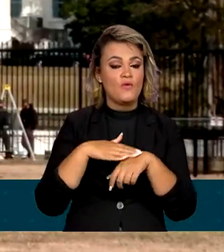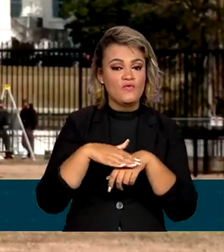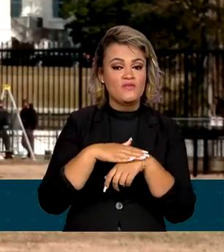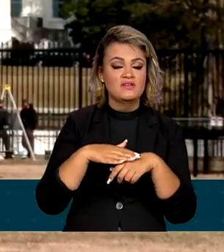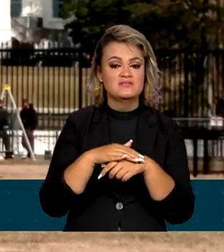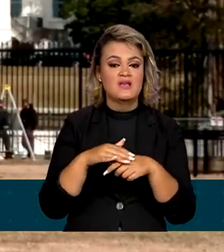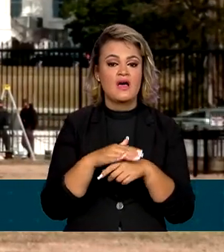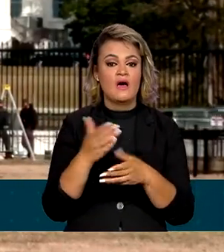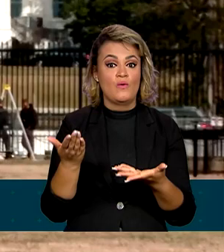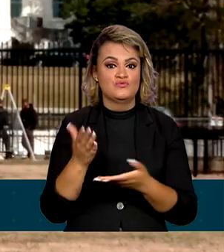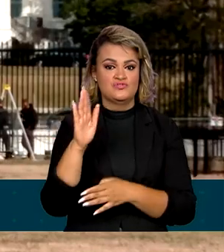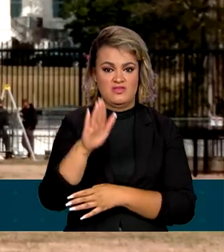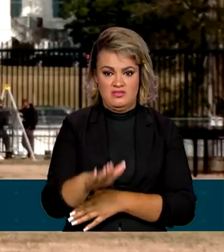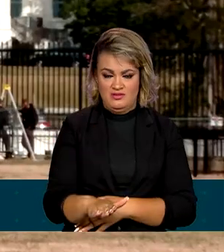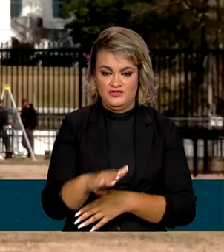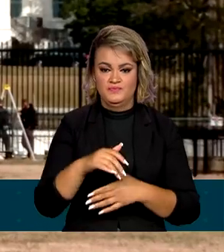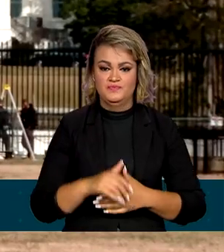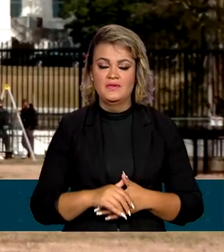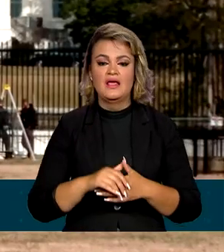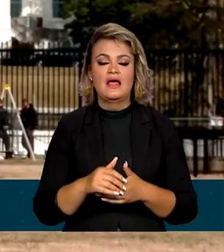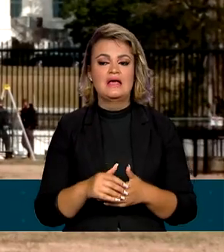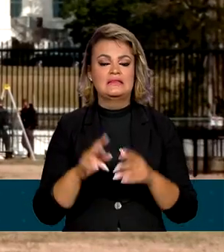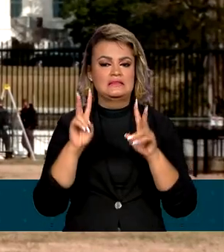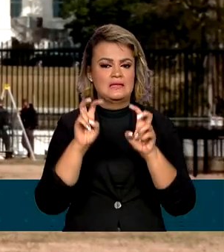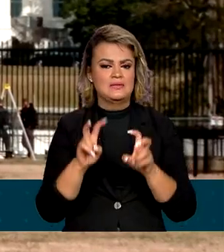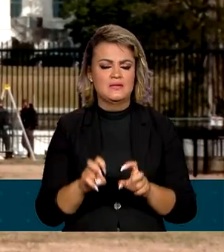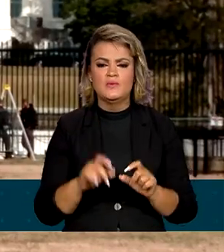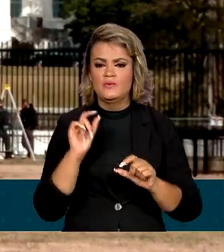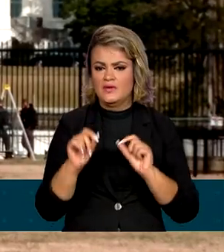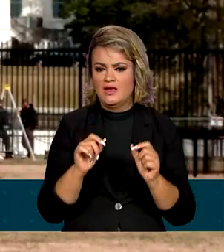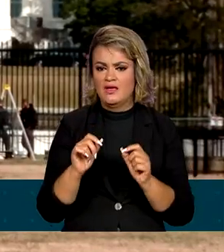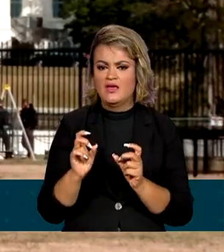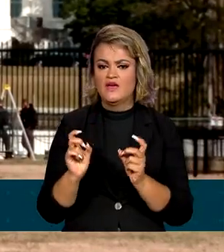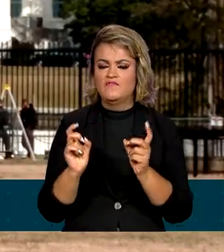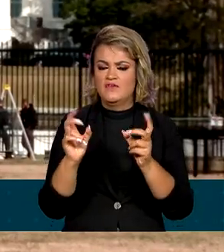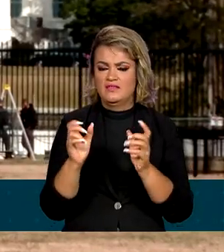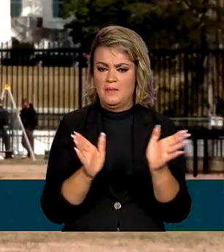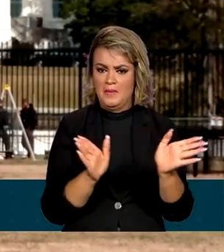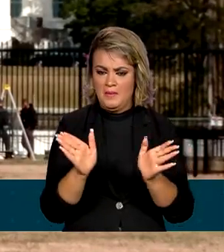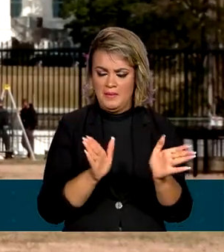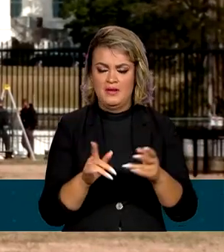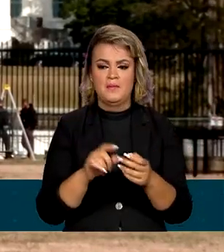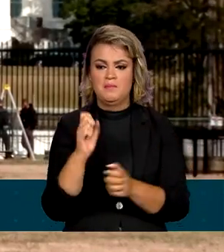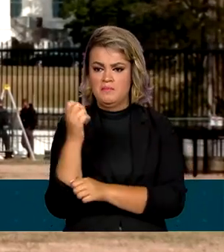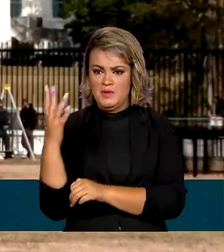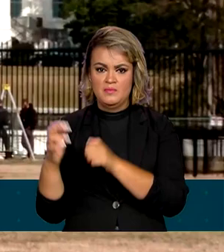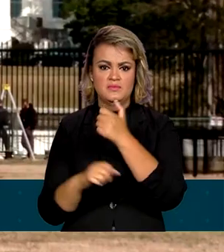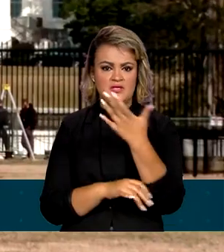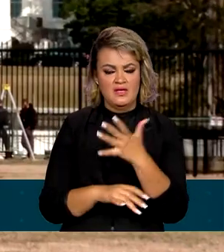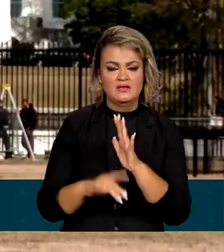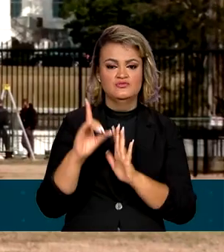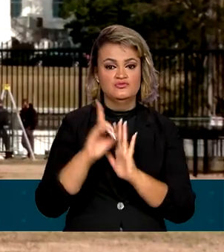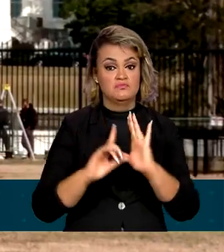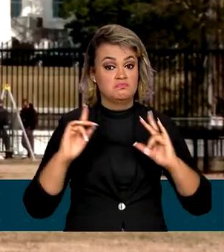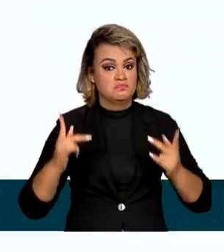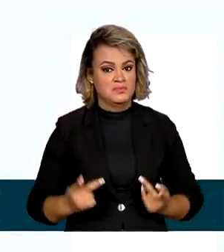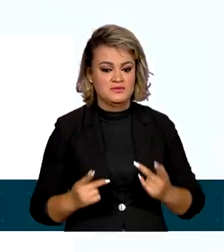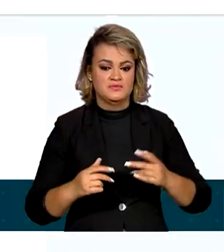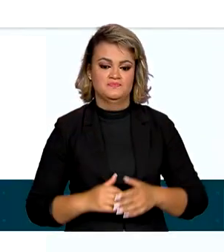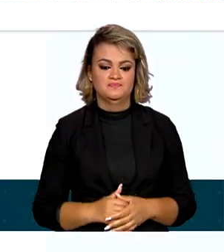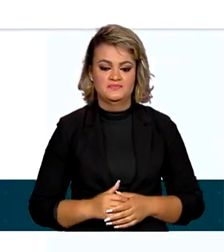a tarde de sexta-feira. Na pauta, temas como o comércio bilateral, meio ambiente e direitos humanos.